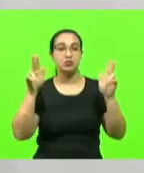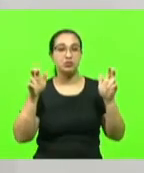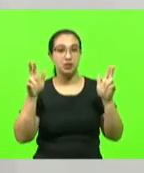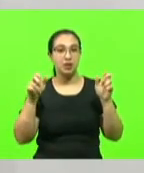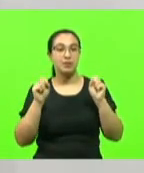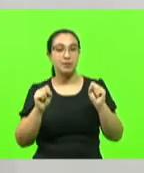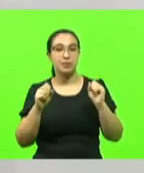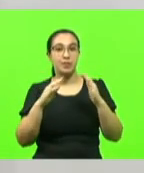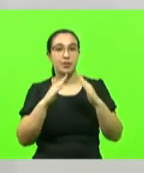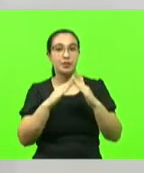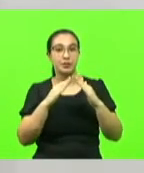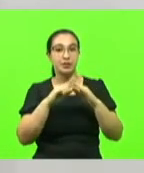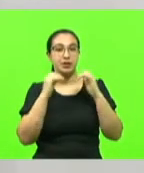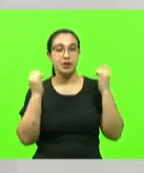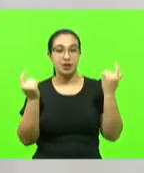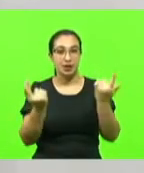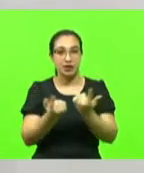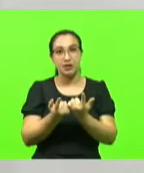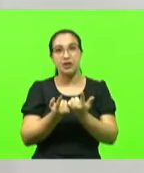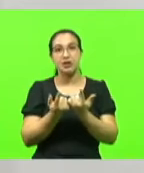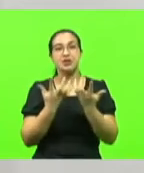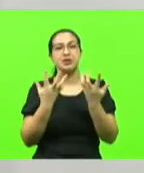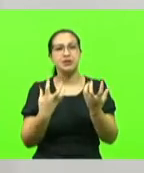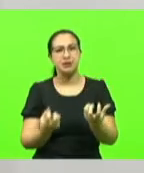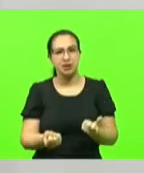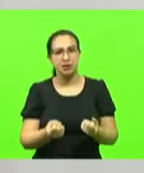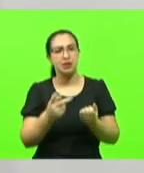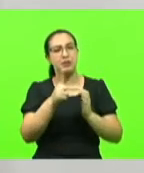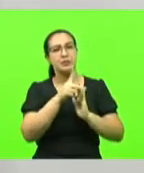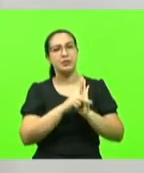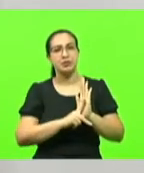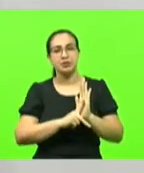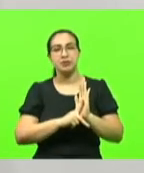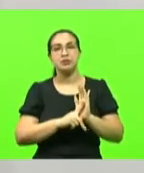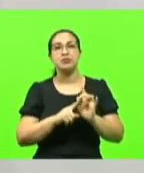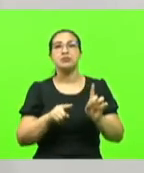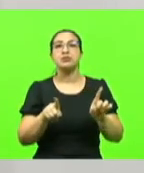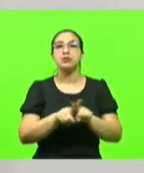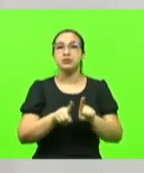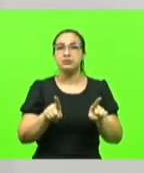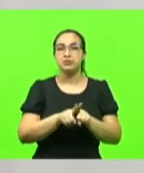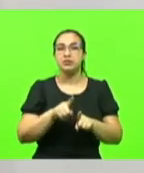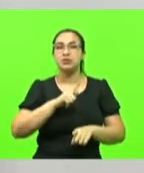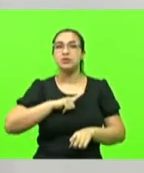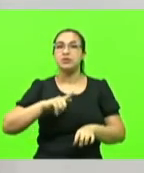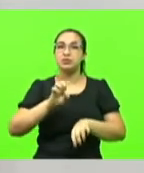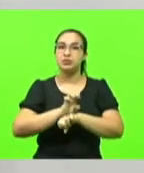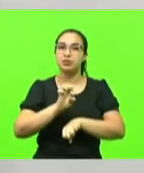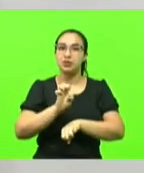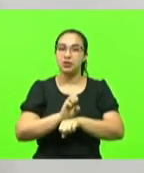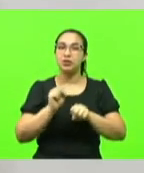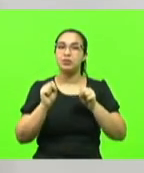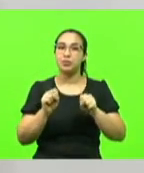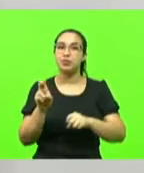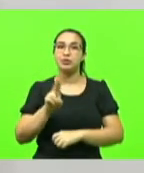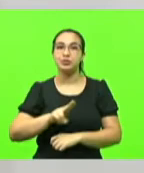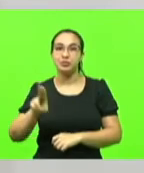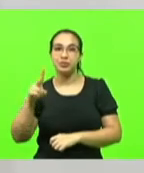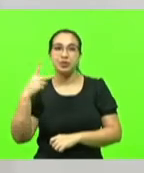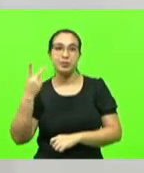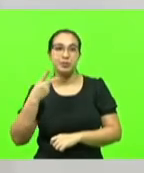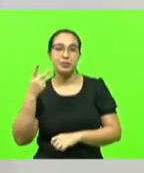esse importante projeto e junto com o governo do estado também possamos implementar essa política estadual para o uso das